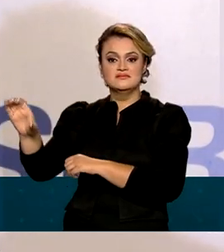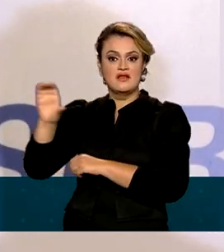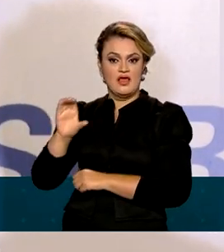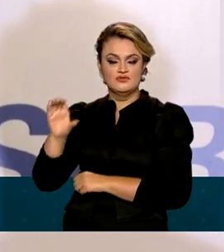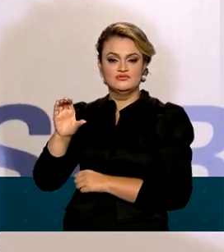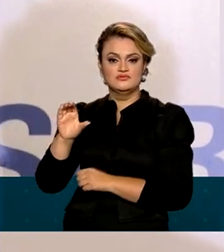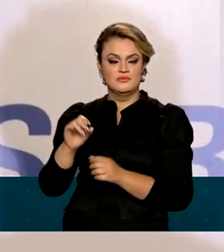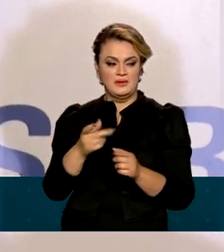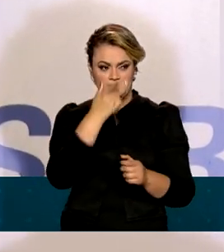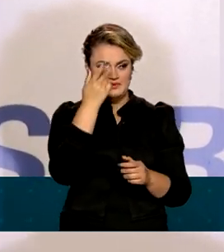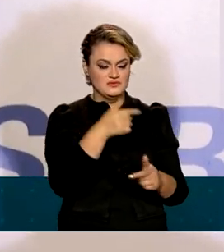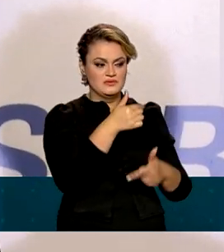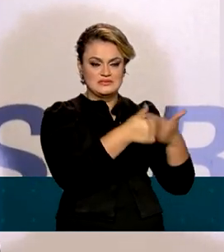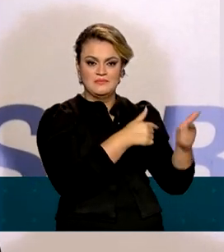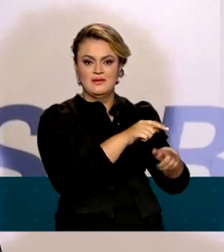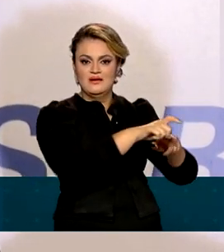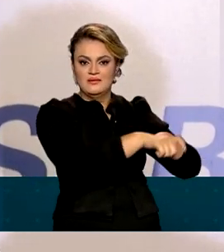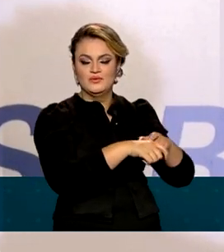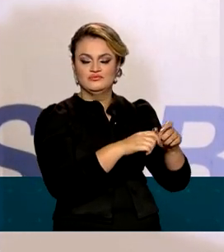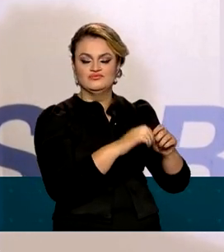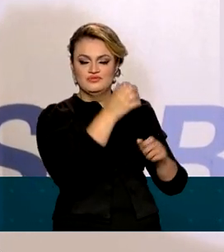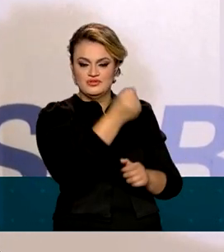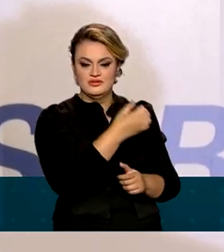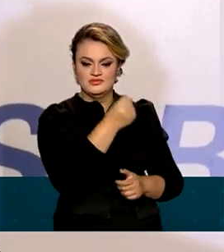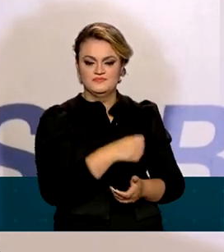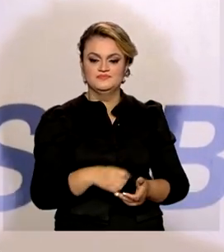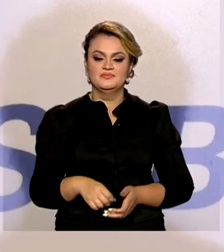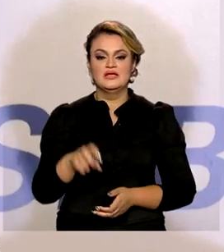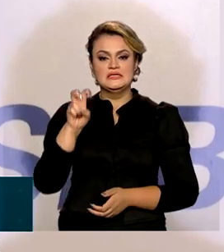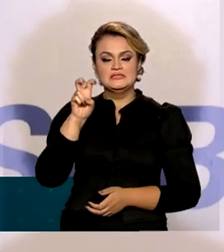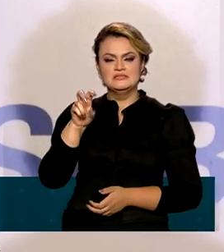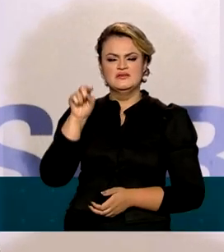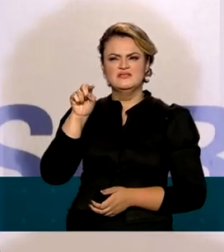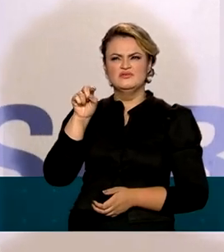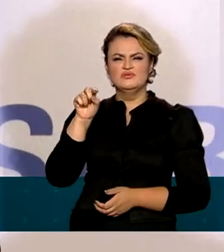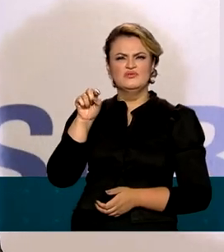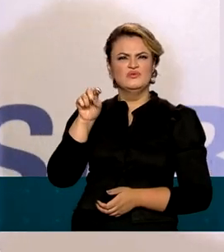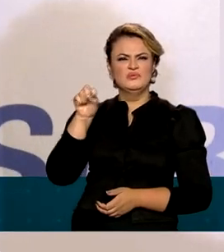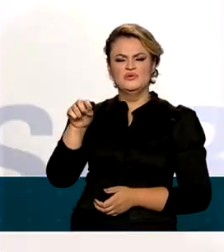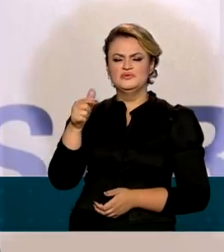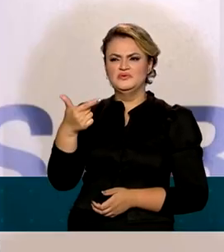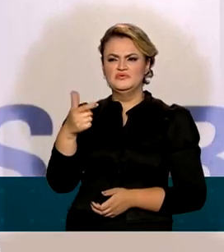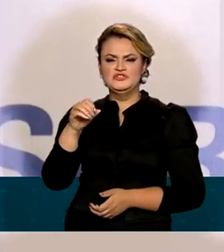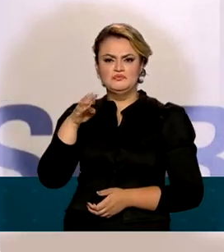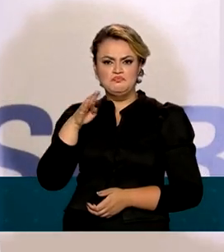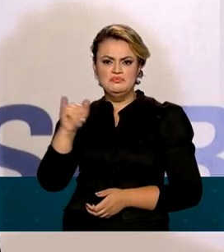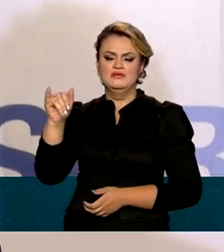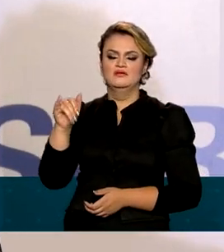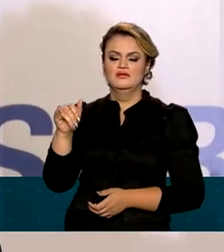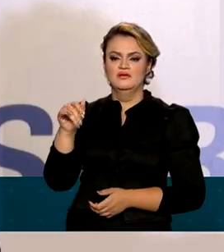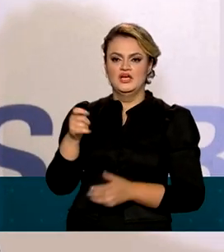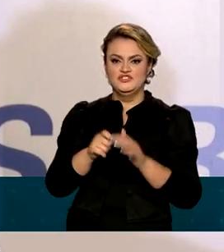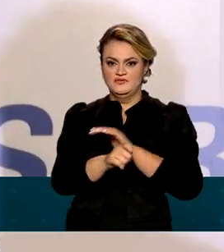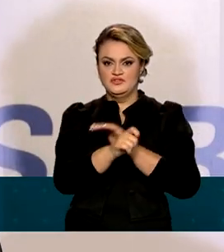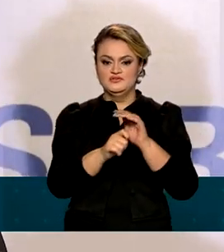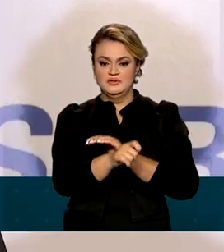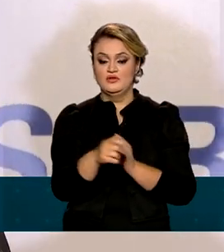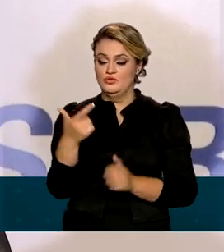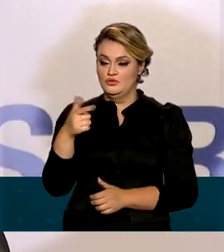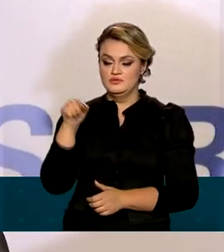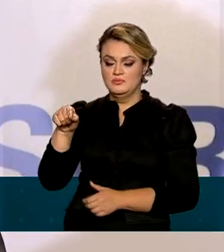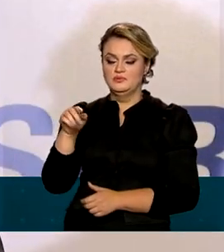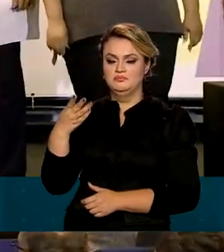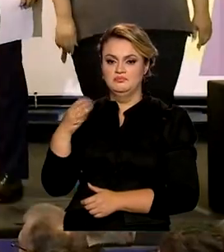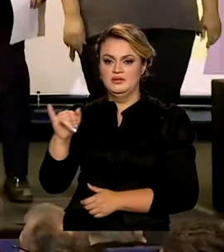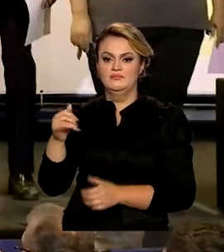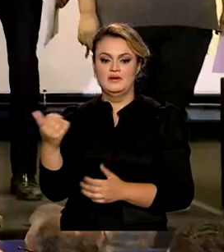produtores. Isso significa que desses 20,5 bilhões, 18 bilhões são investimentos e 2,5 bilhões voltados para o